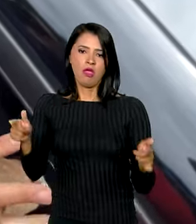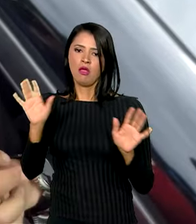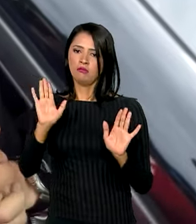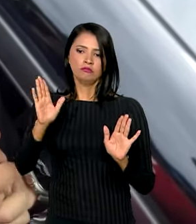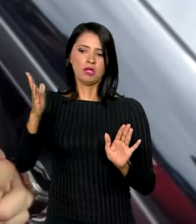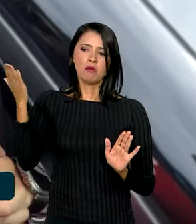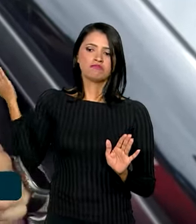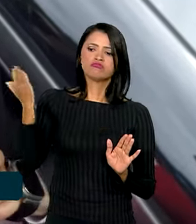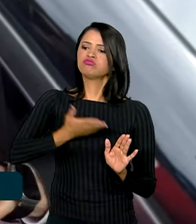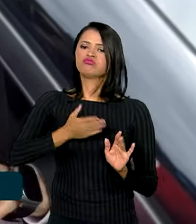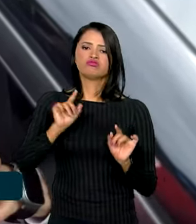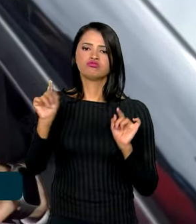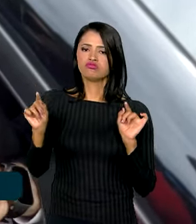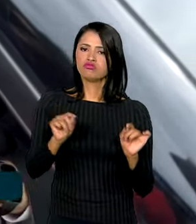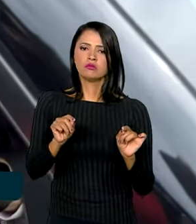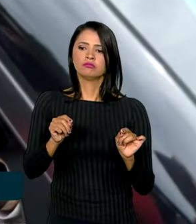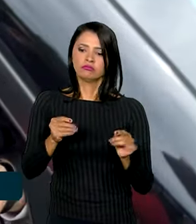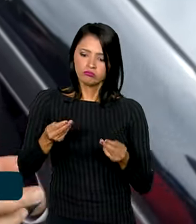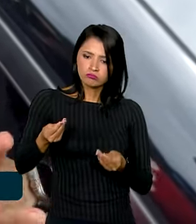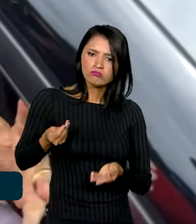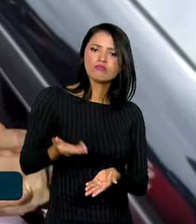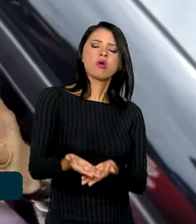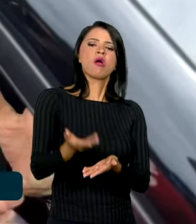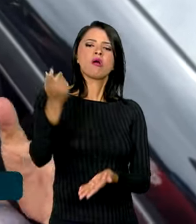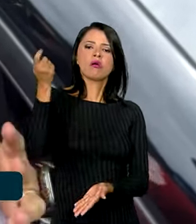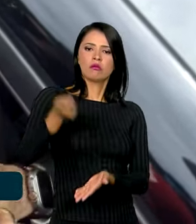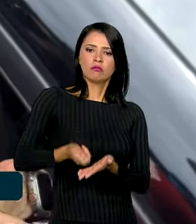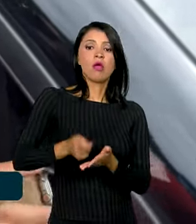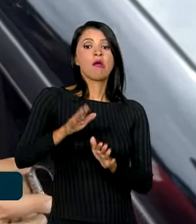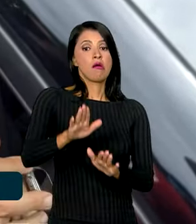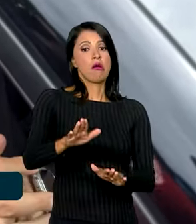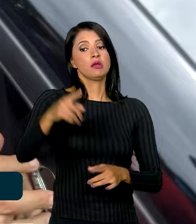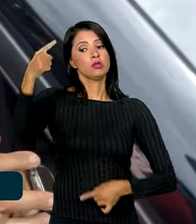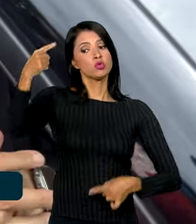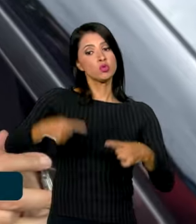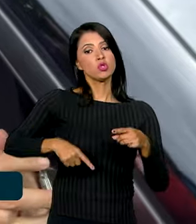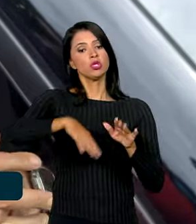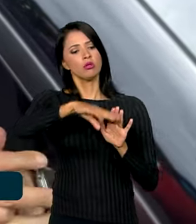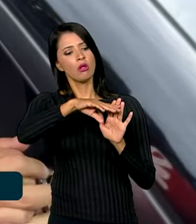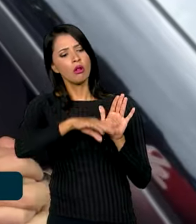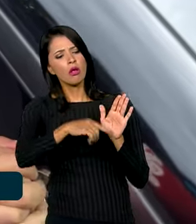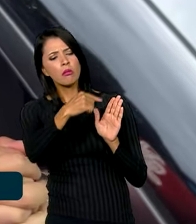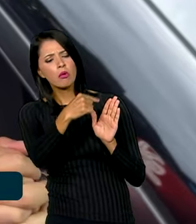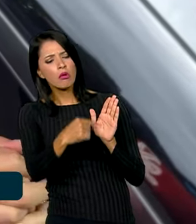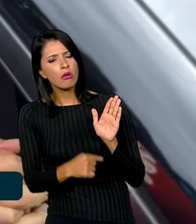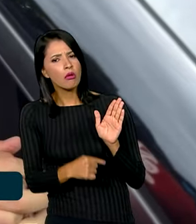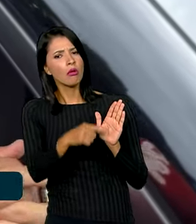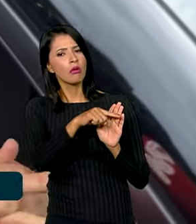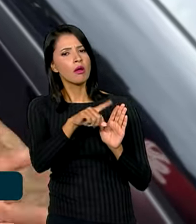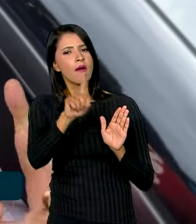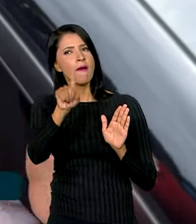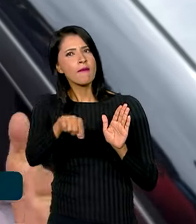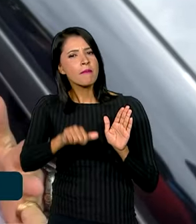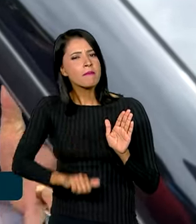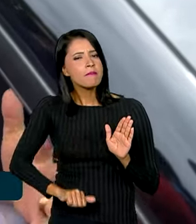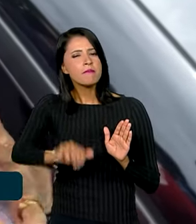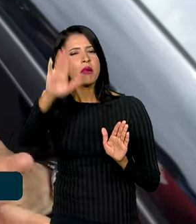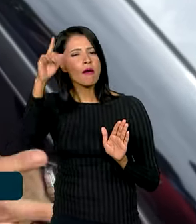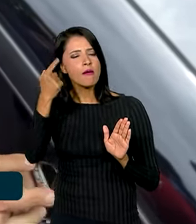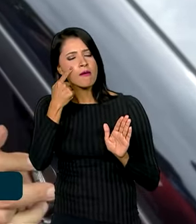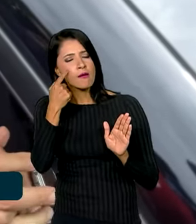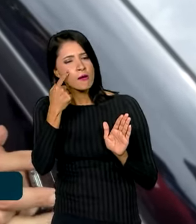posta na mesa, está se discutindo os pontos que são, eu diria assim, mais